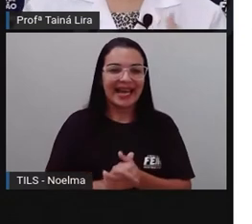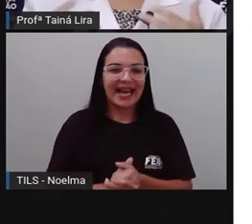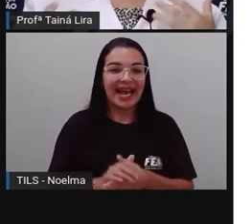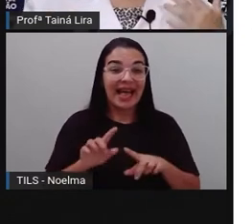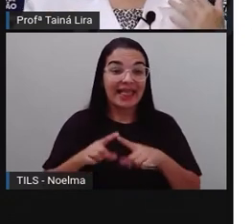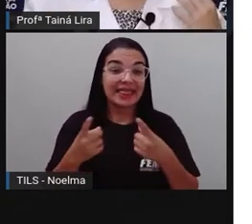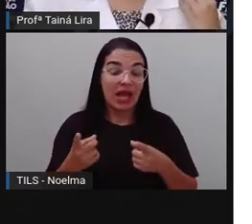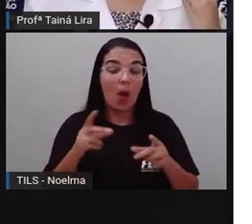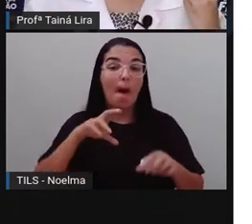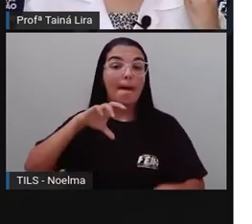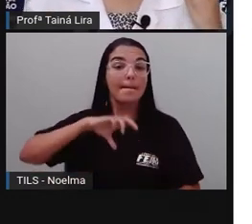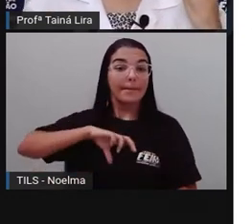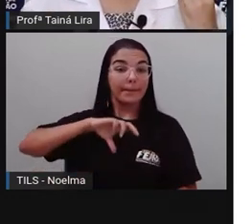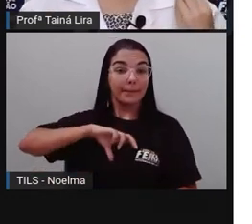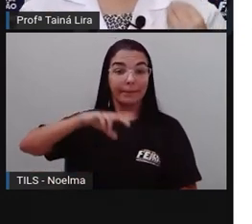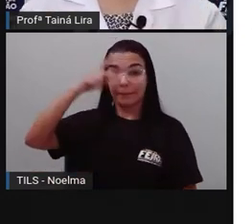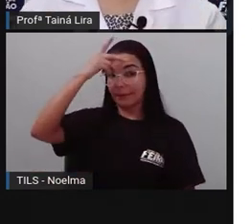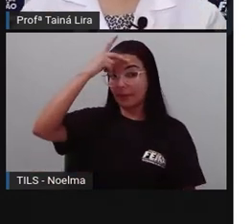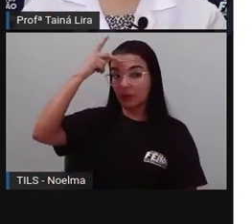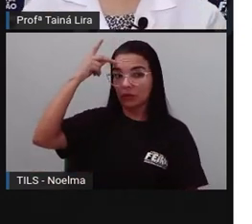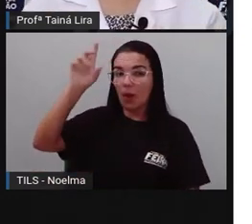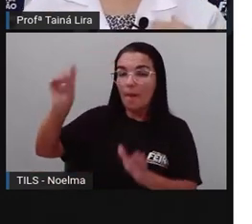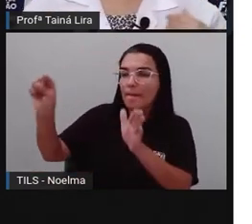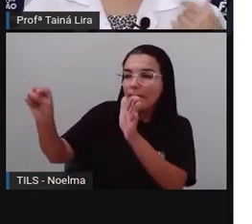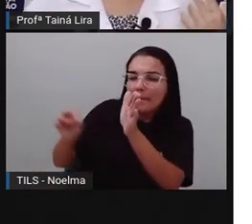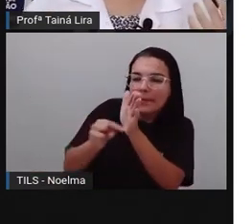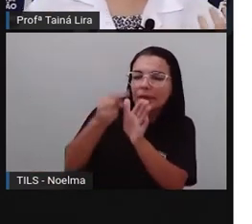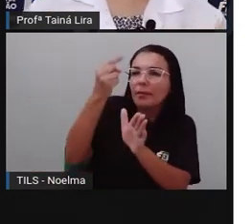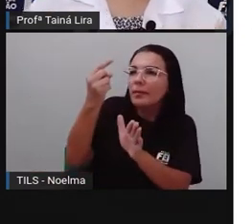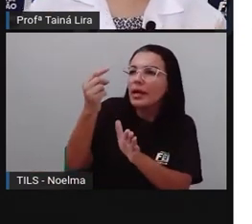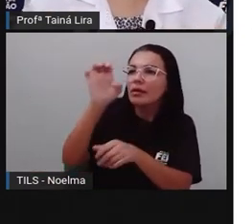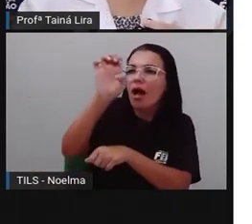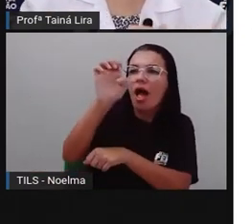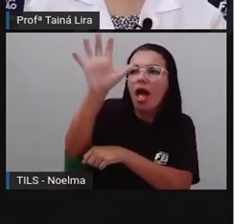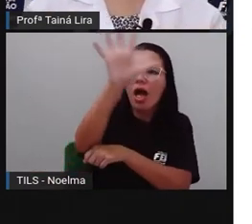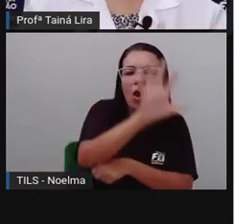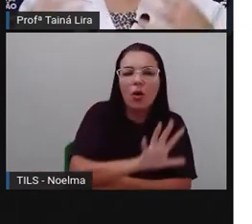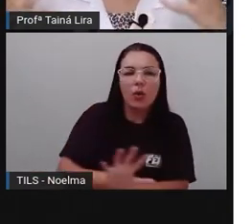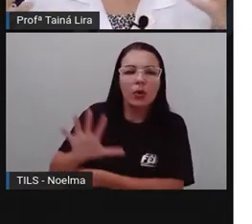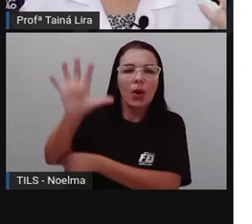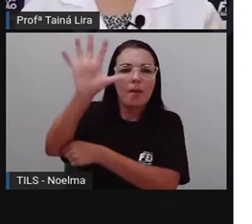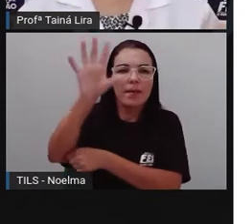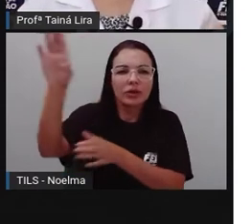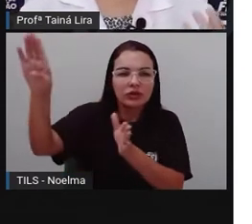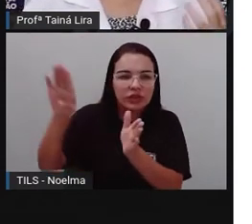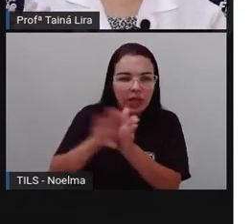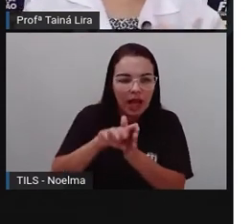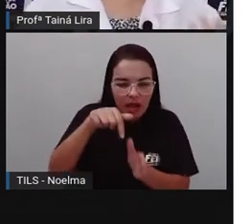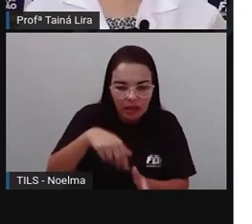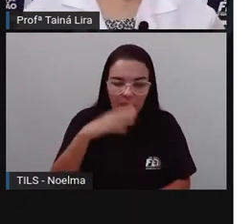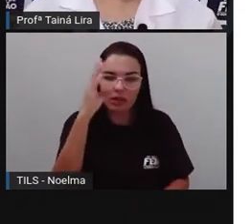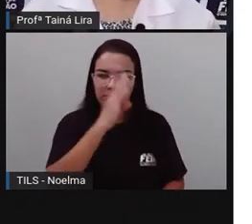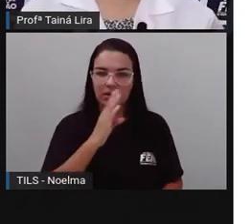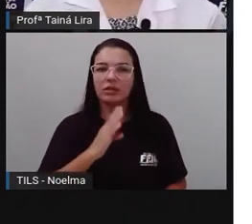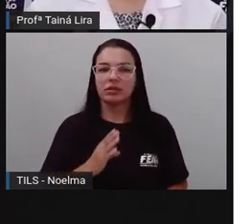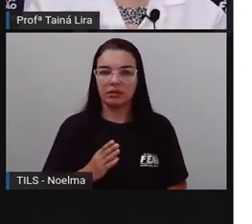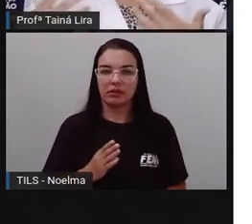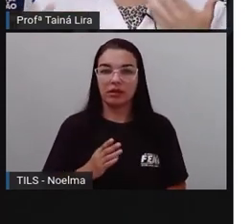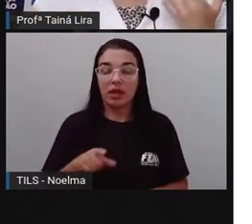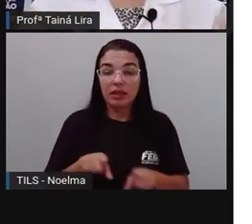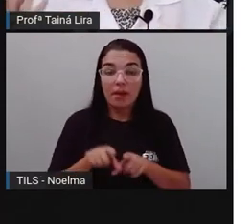os portugueses foram os primeiros europeus a chegarem no Brasil e eles colonizaram o nosso país.